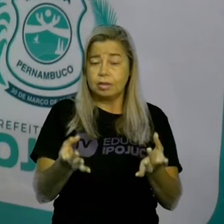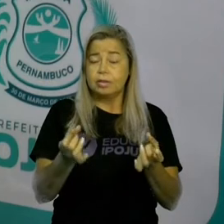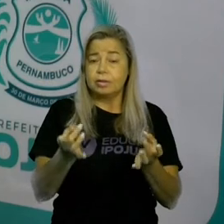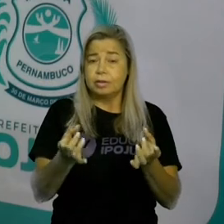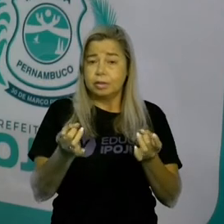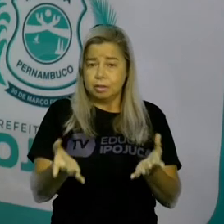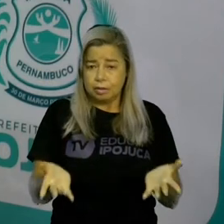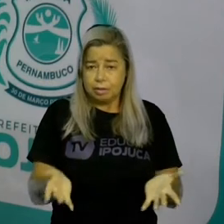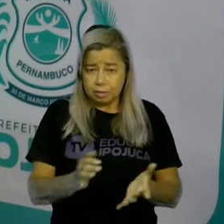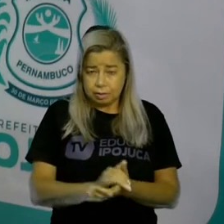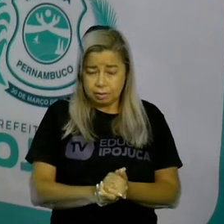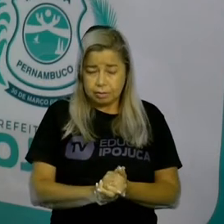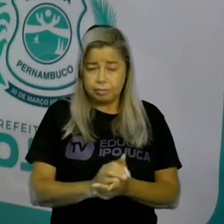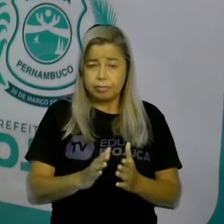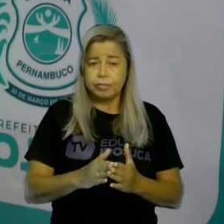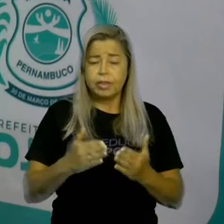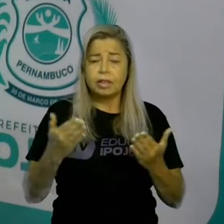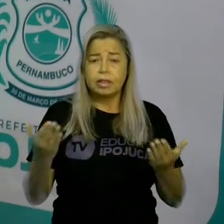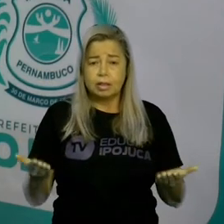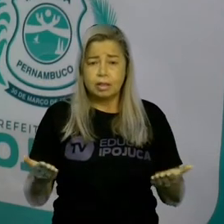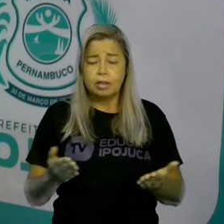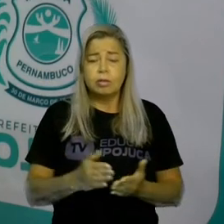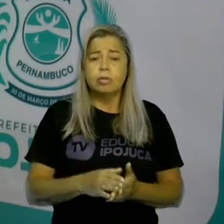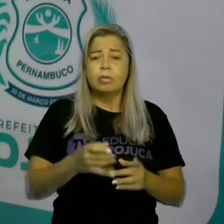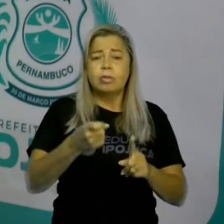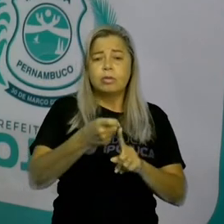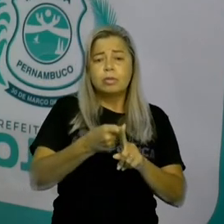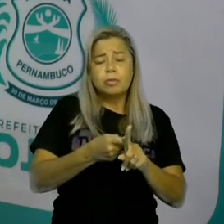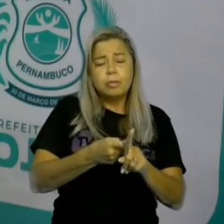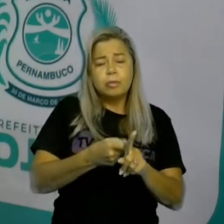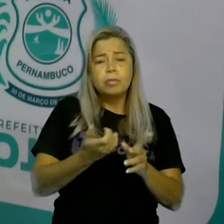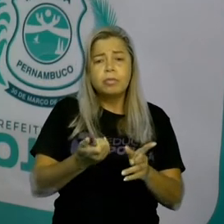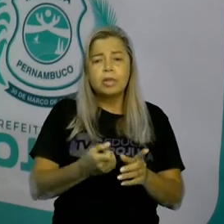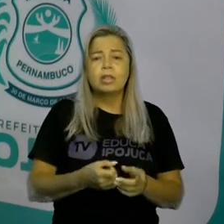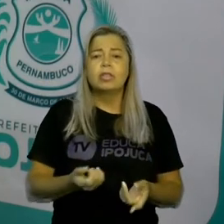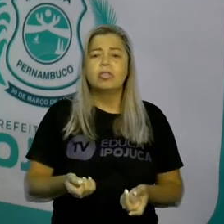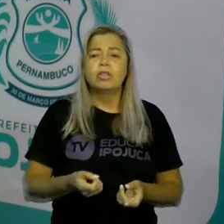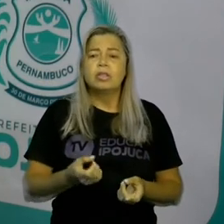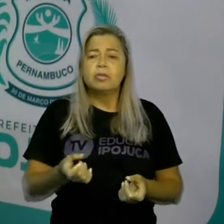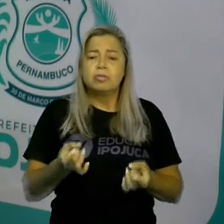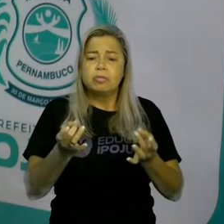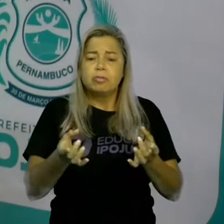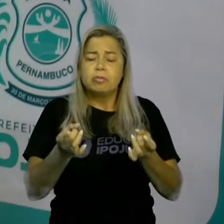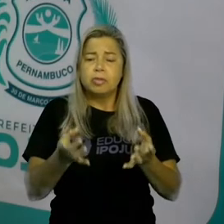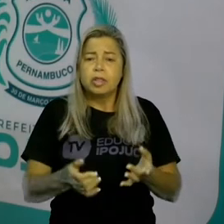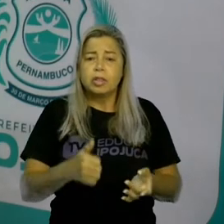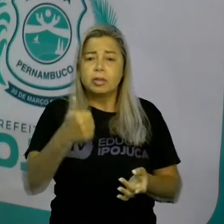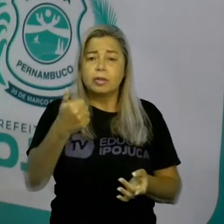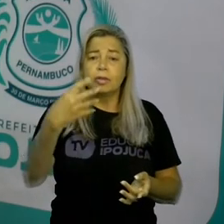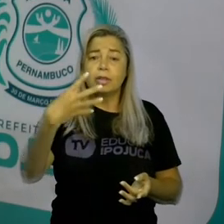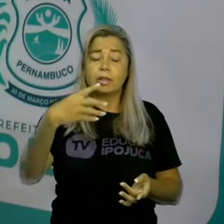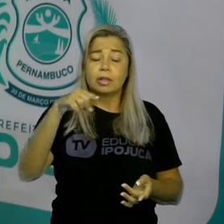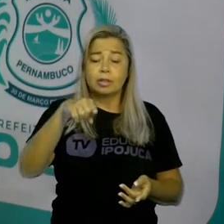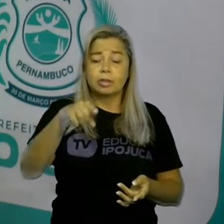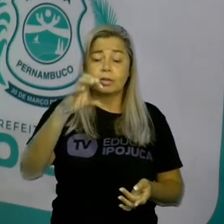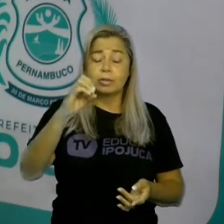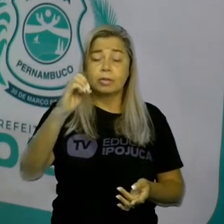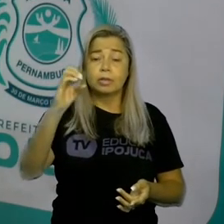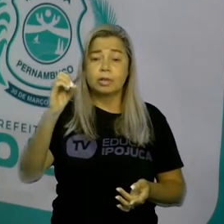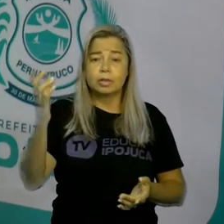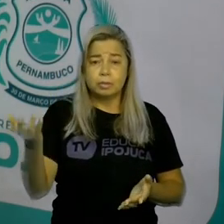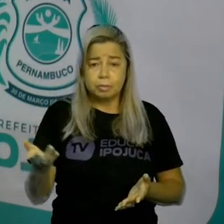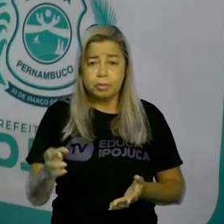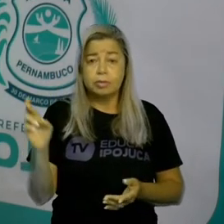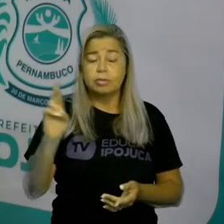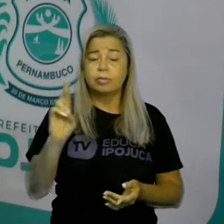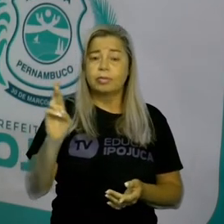recebido por um vendedor que vendeu no mês R$ 14.000 Novamente, para facilitar, nós